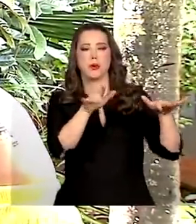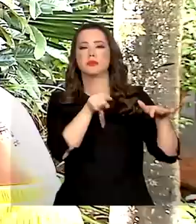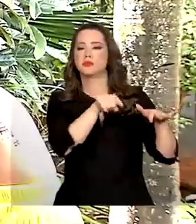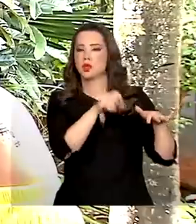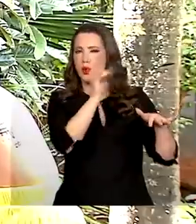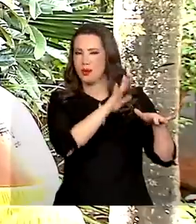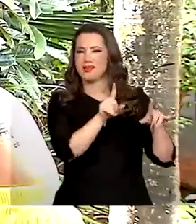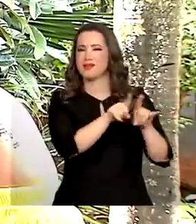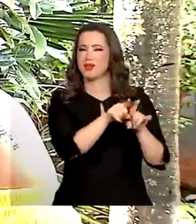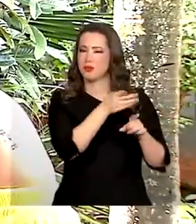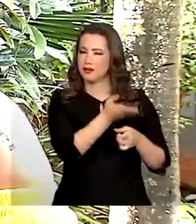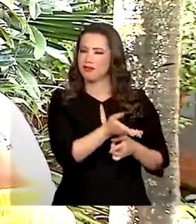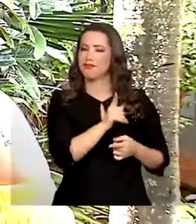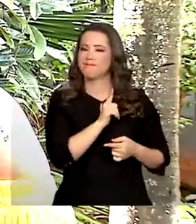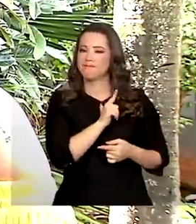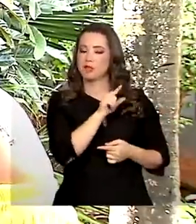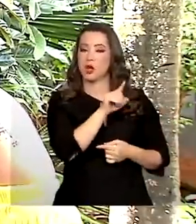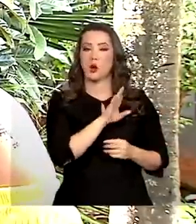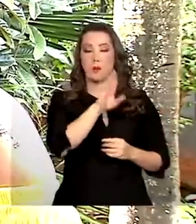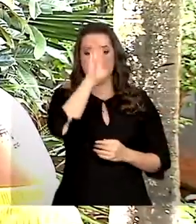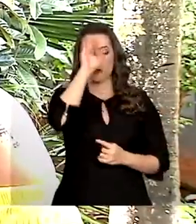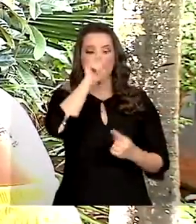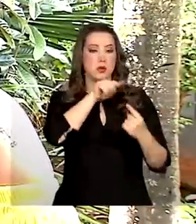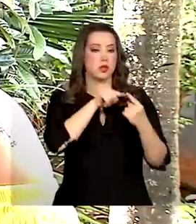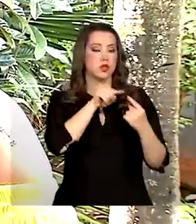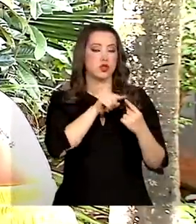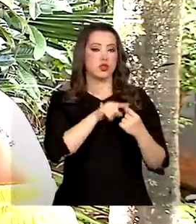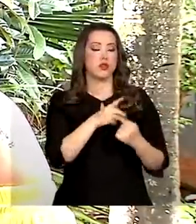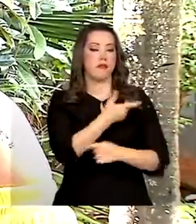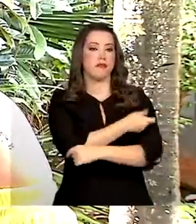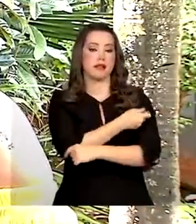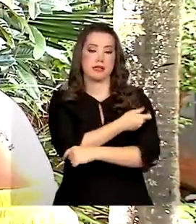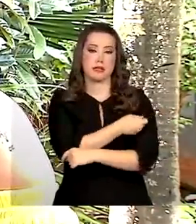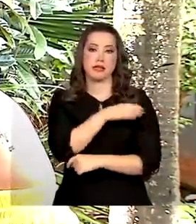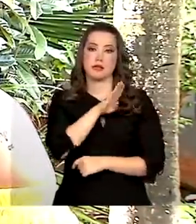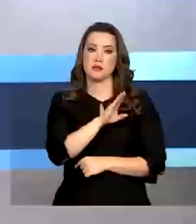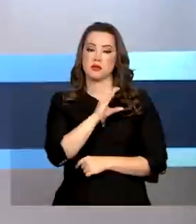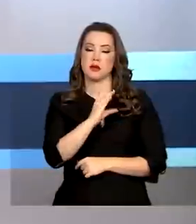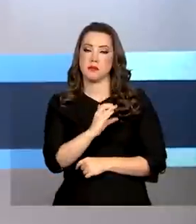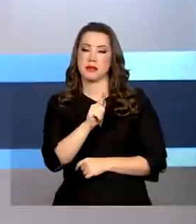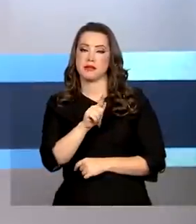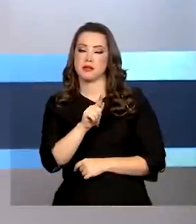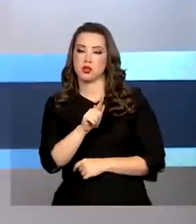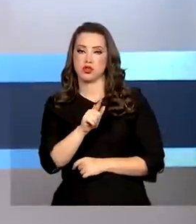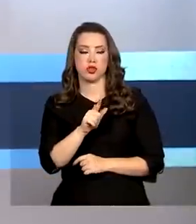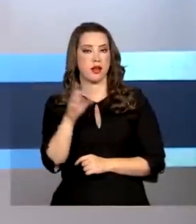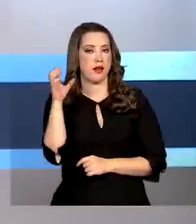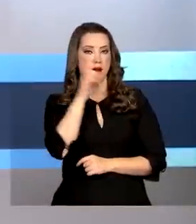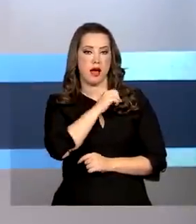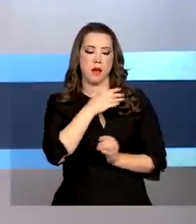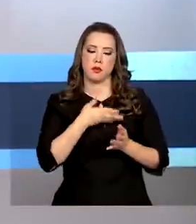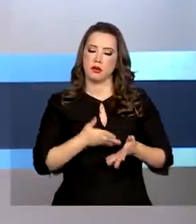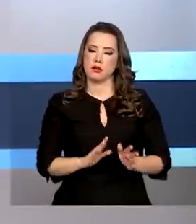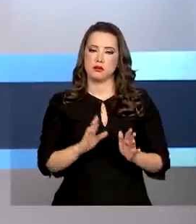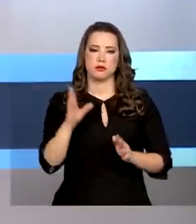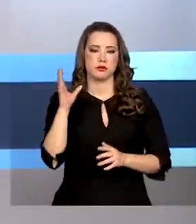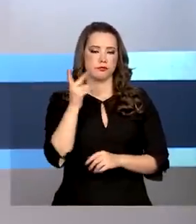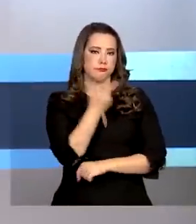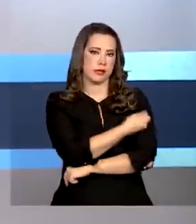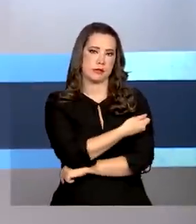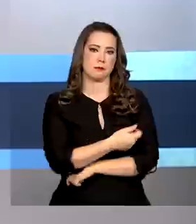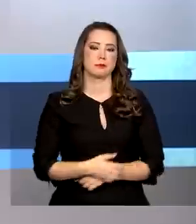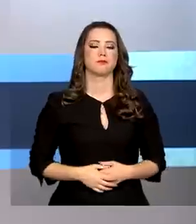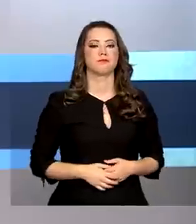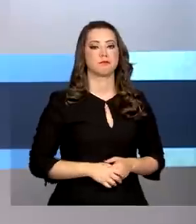pilares desse plano é a vacinação com a BCG precocemente. E ainda sobre imunizantes, o